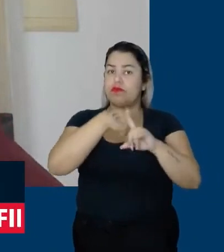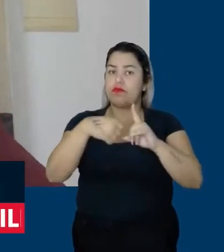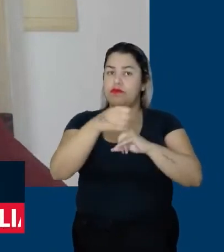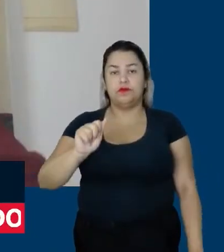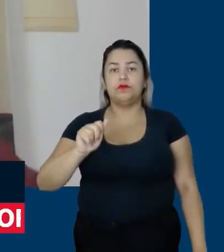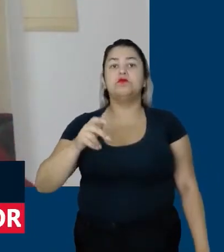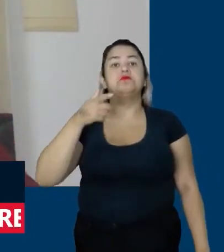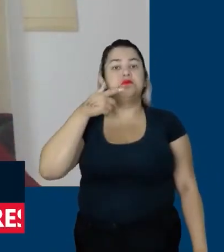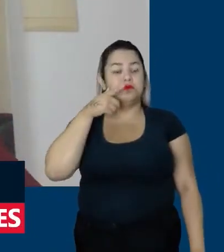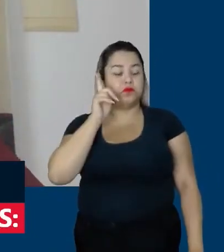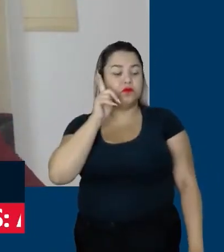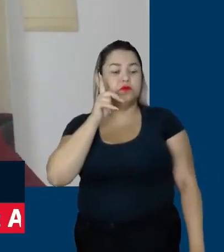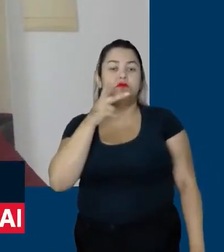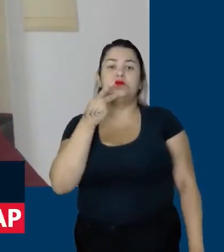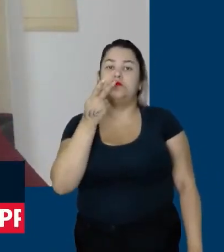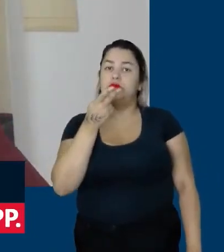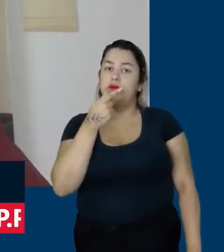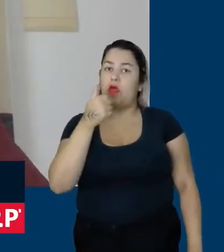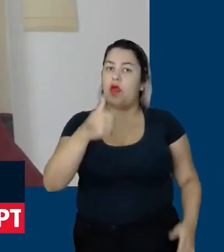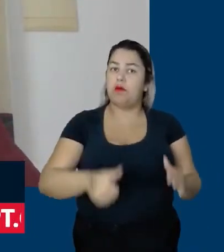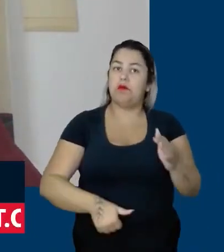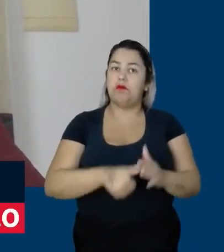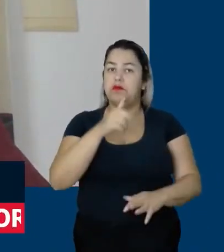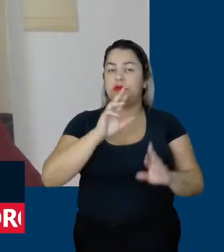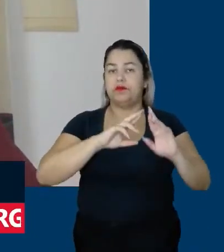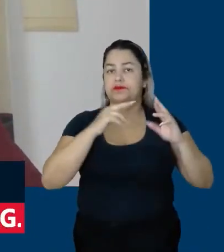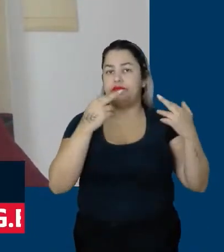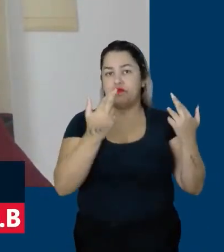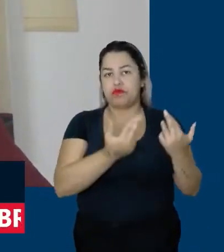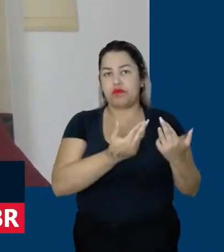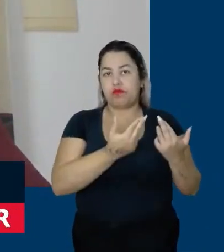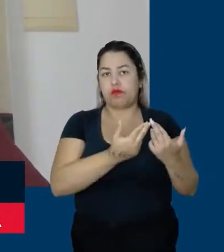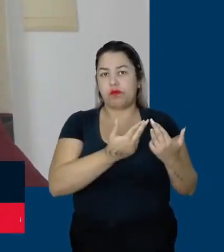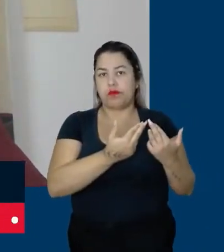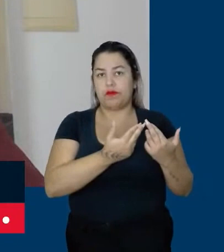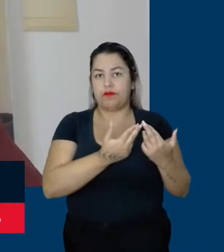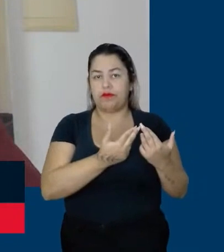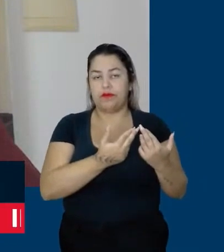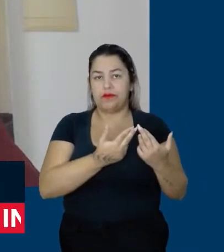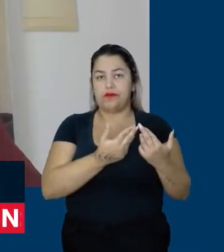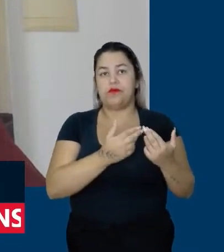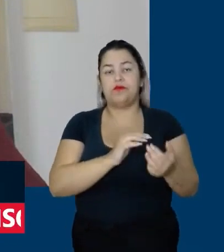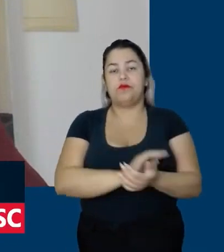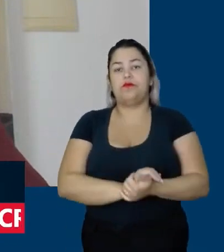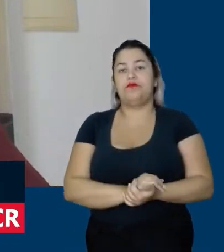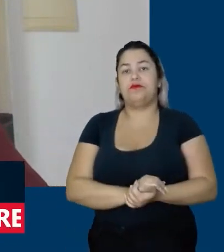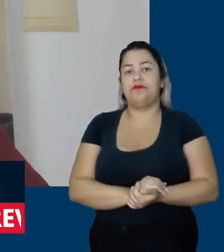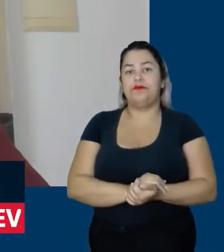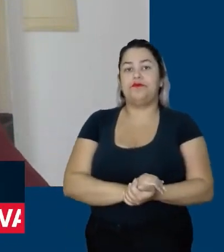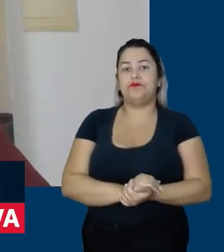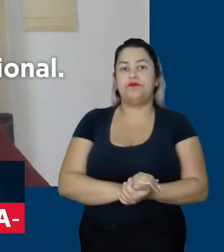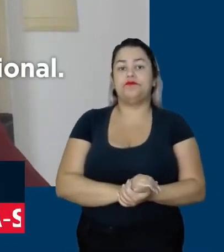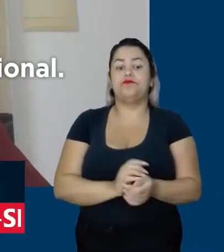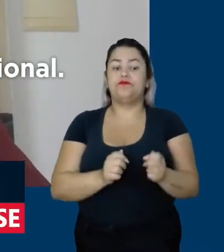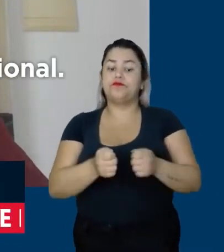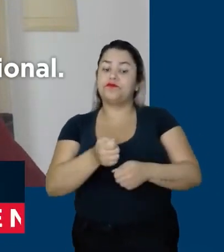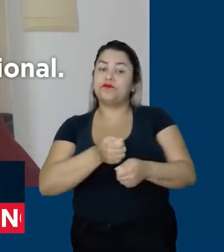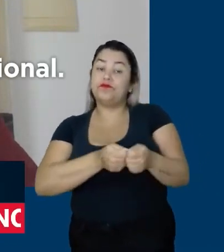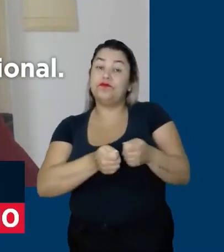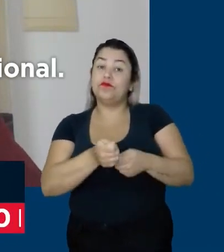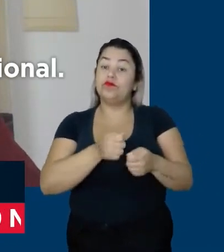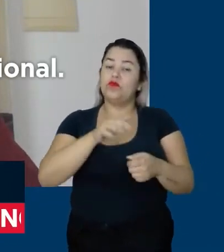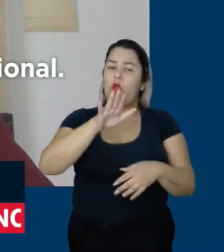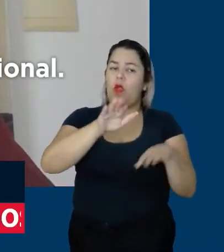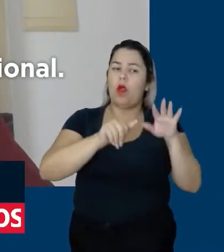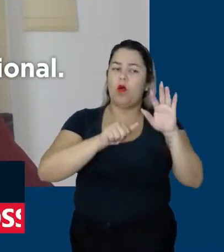presidente Lula. Nós fizemos uma primeira reunião com vistas a gente articular e convocar